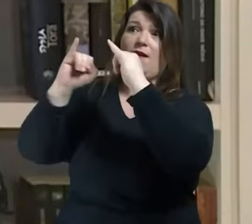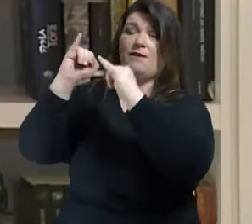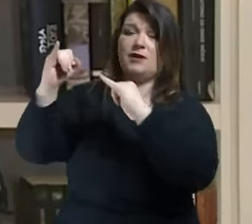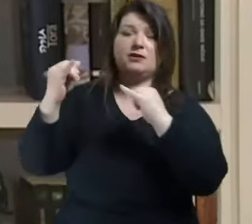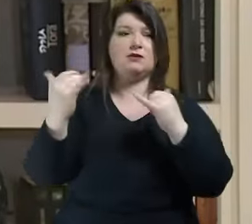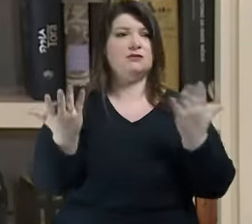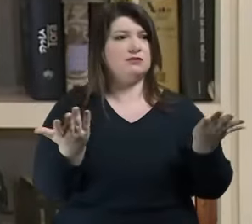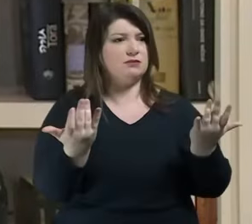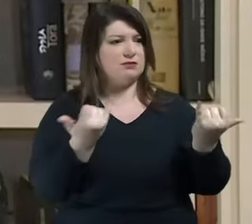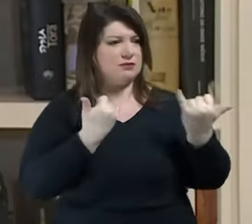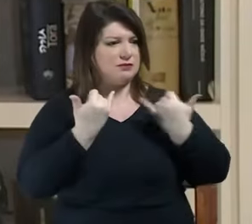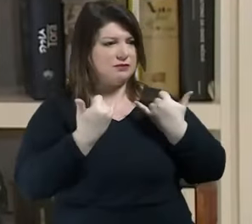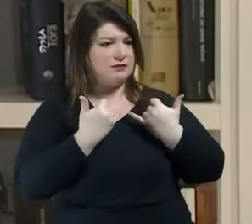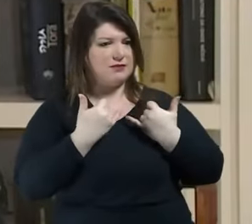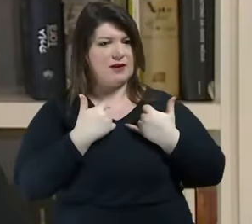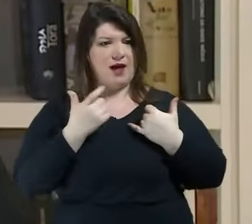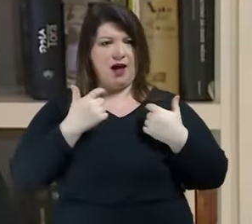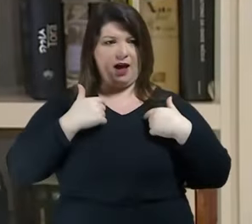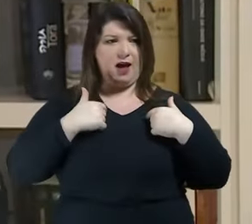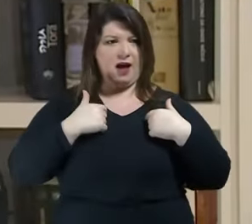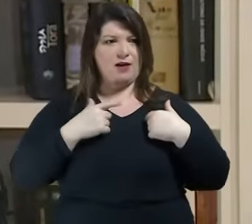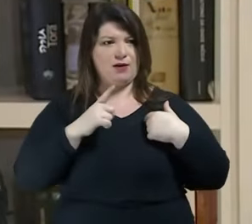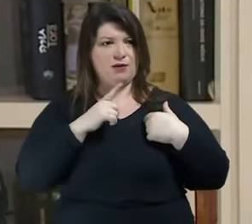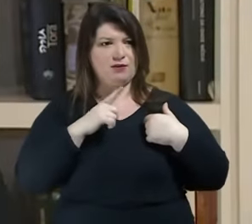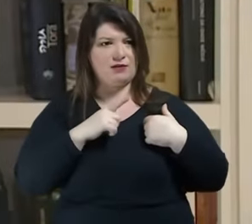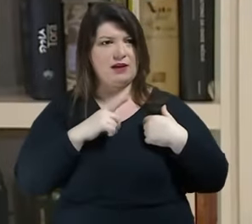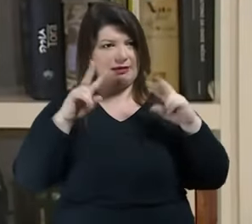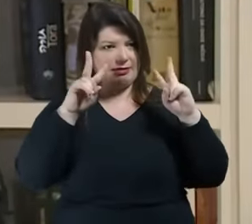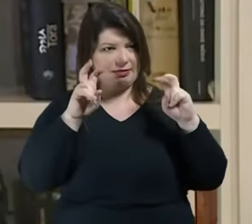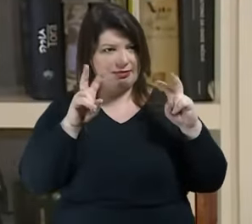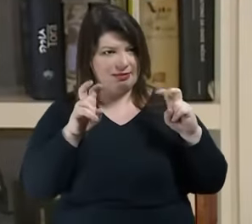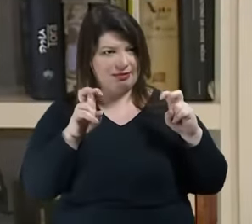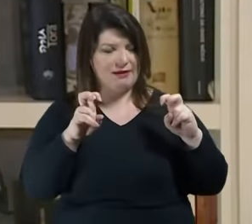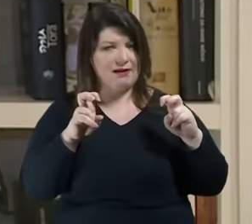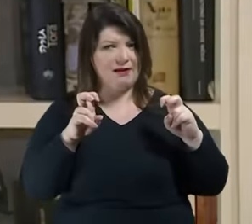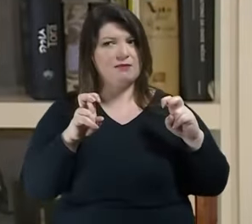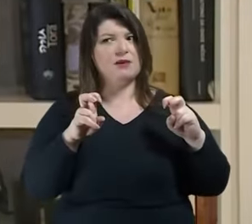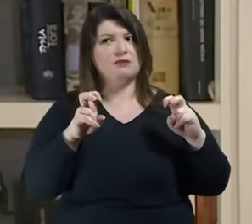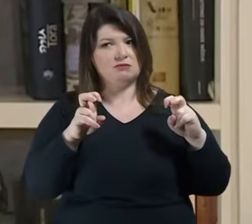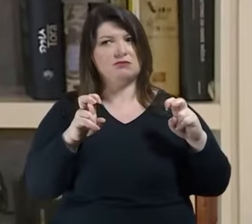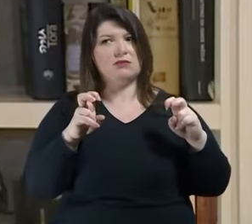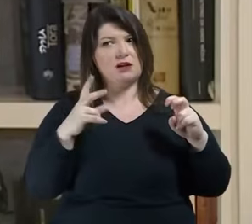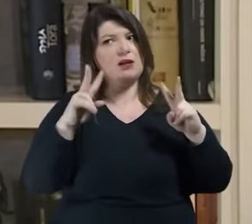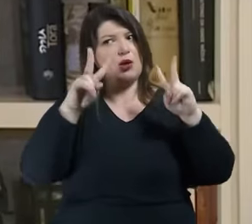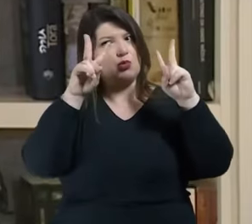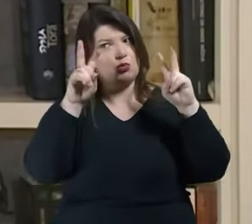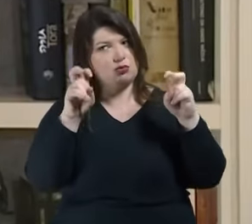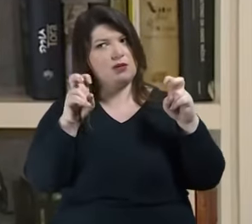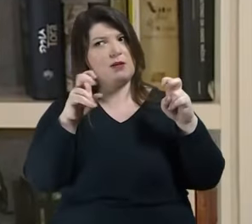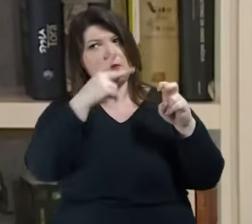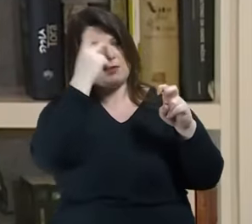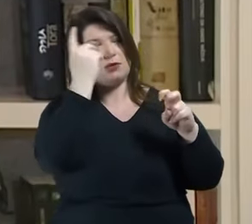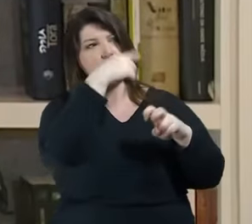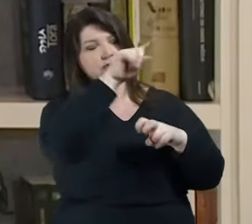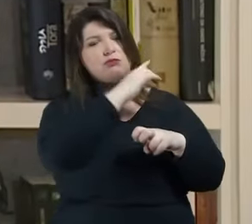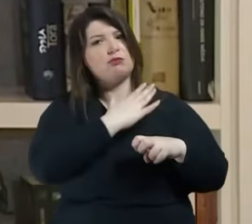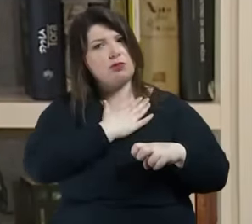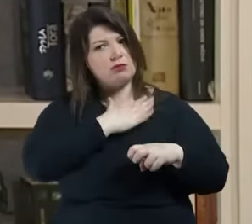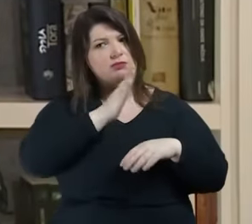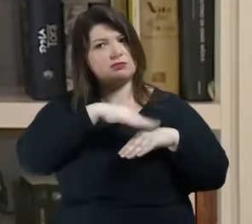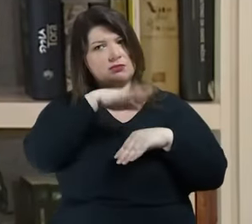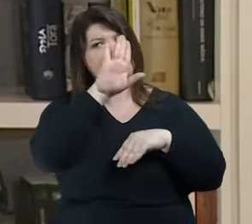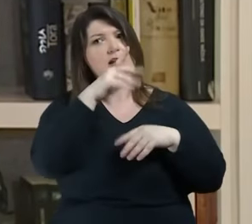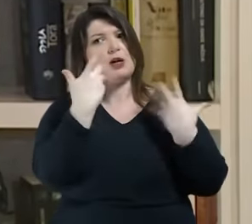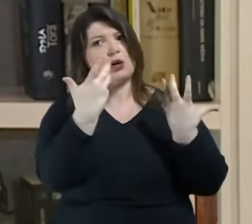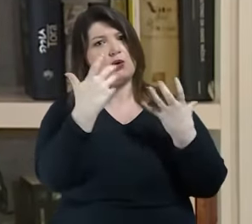estratégica pensa bom se explorou esse tema naturalmente esse é um tema que tem mais apelo ao público e eu quero me comunicar com